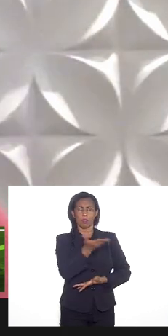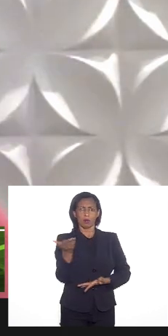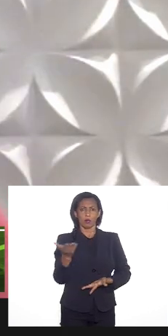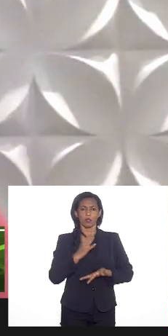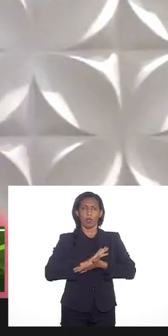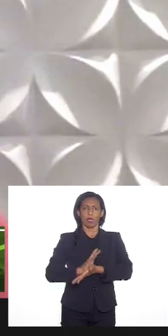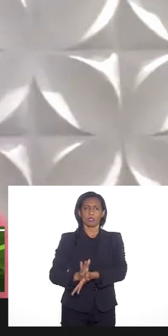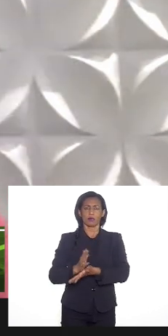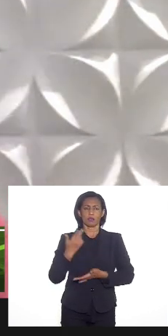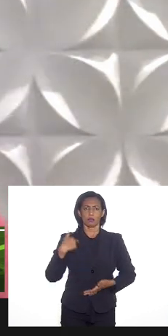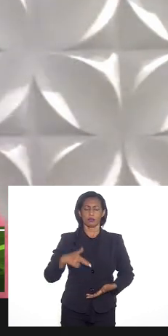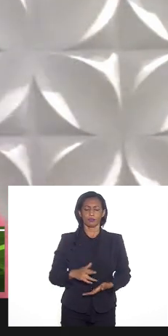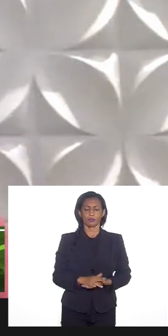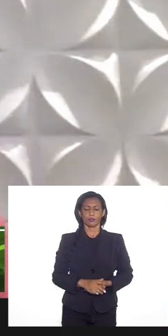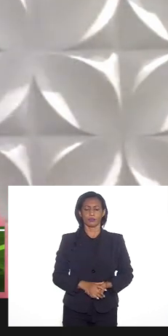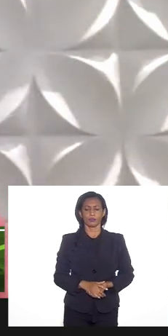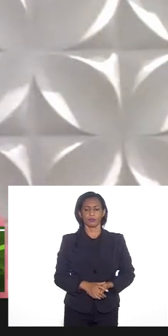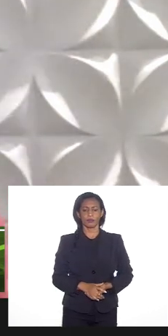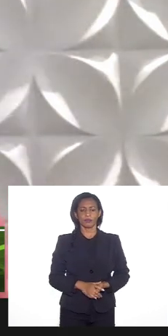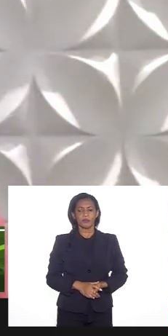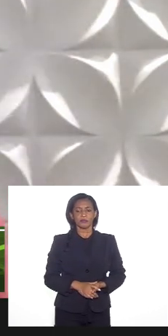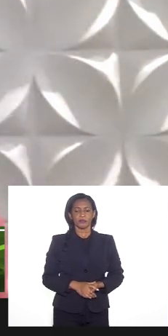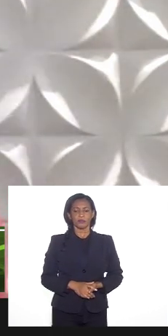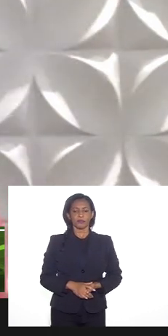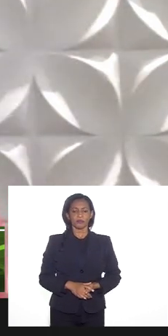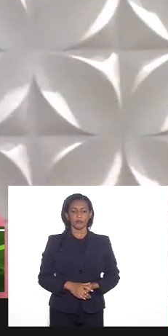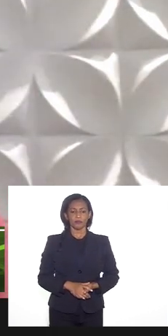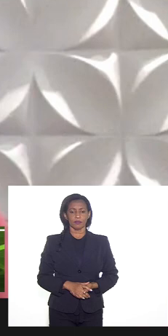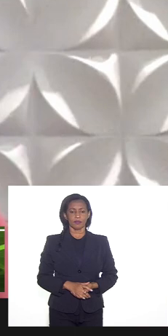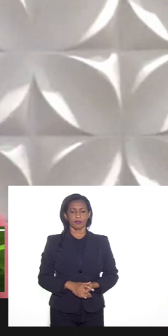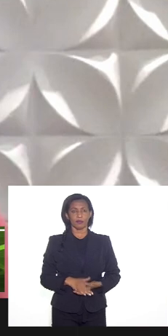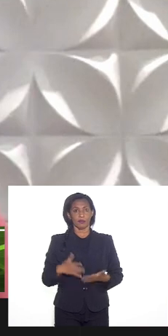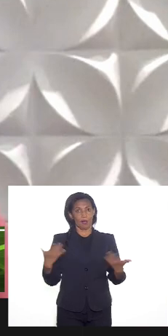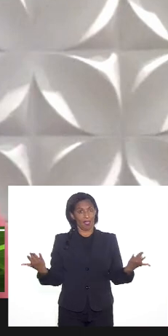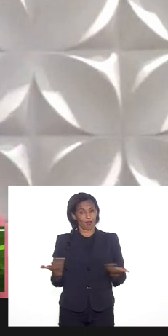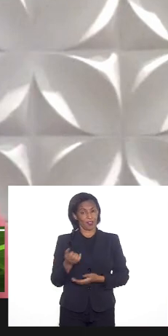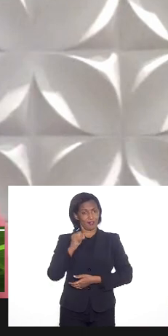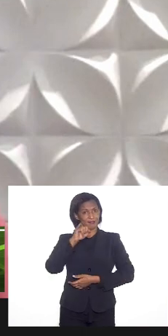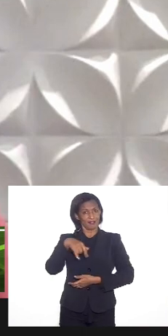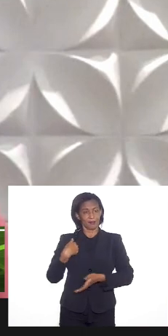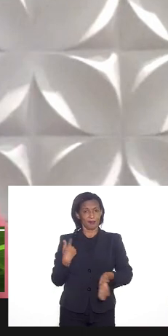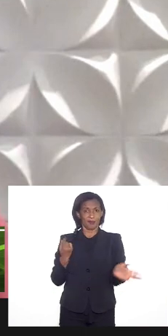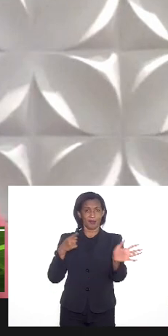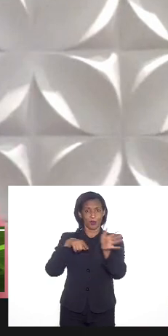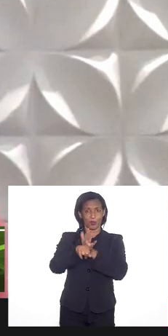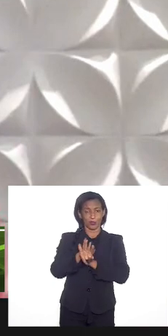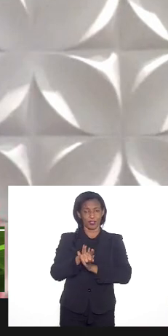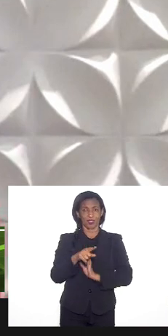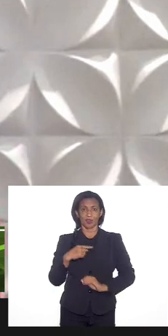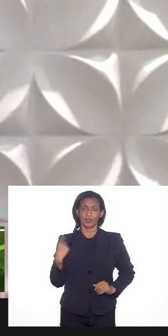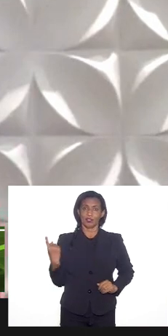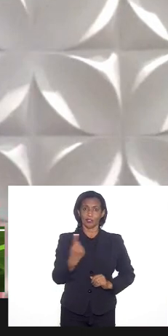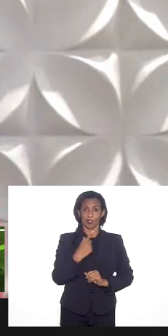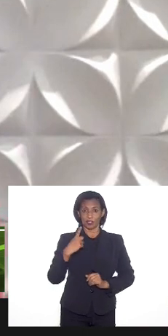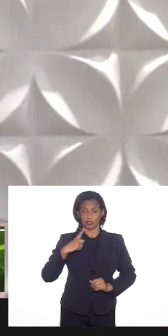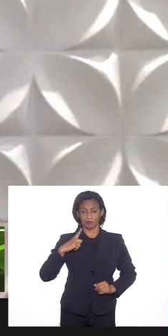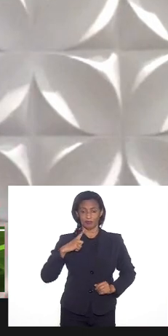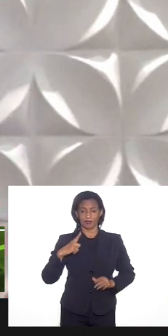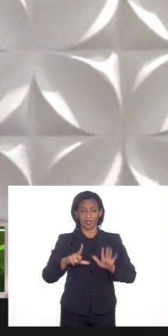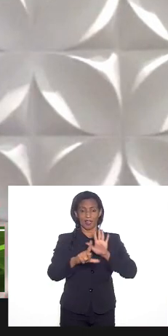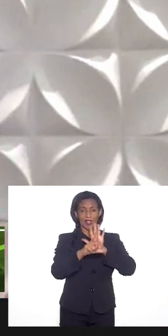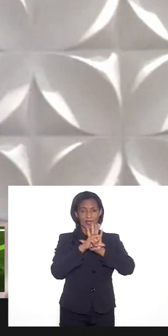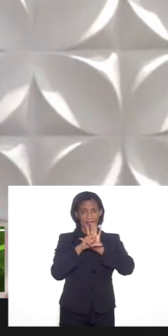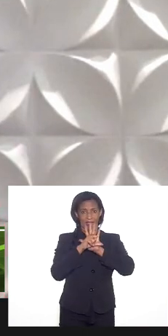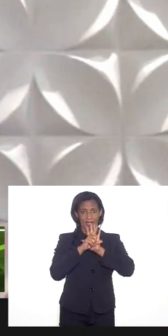racismo religioso a outra pergunta agora sim uma pergunta é que nós já temos uma lei que é de